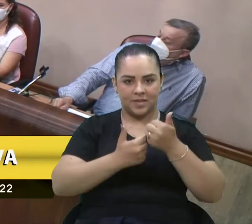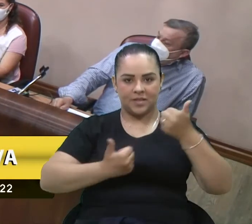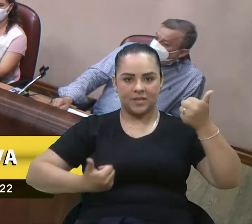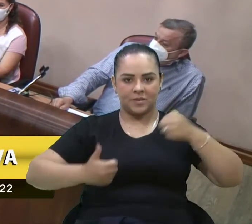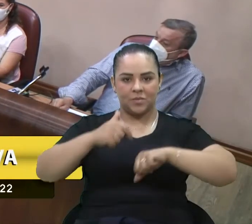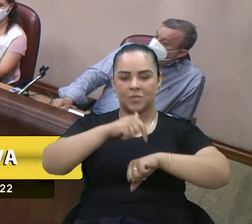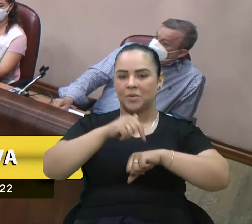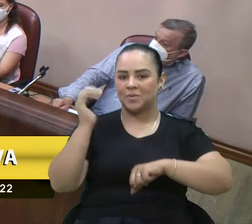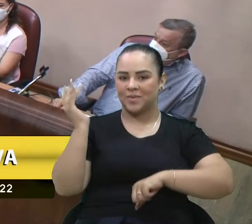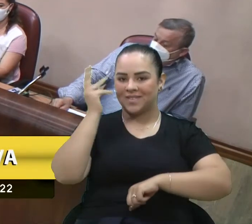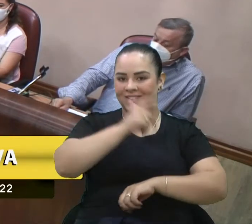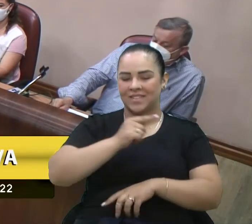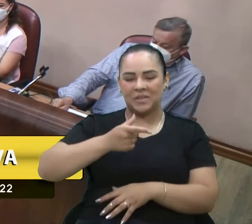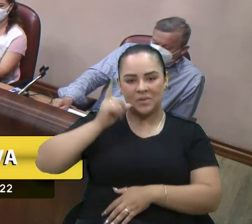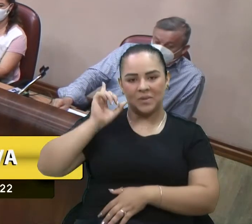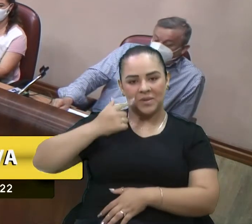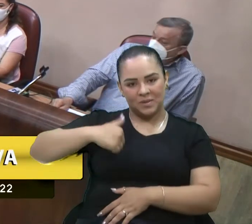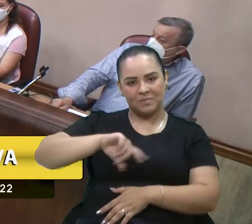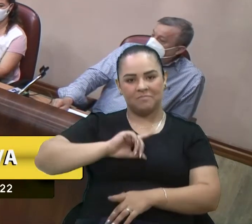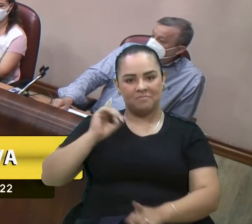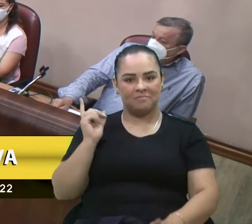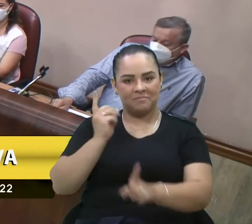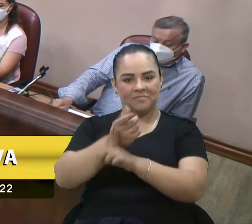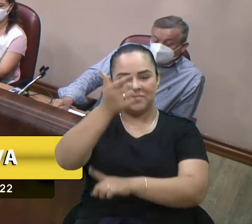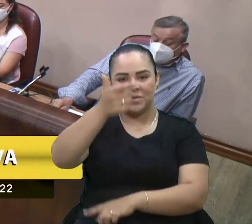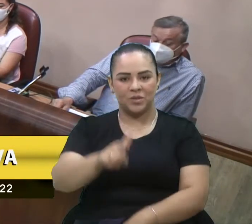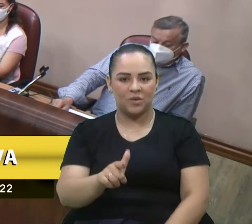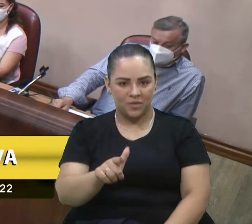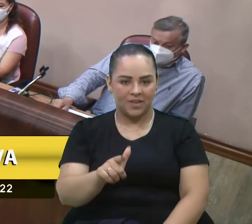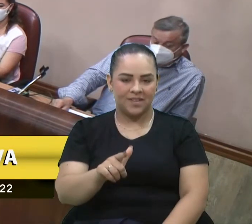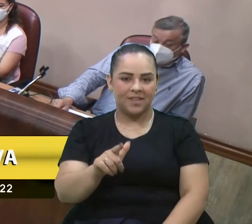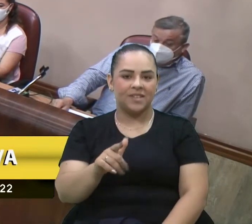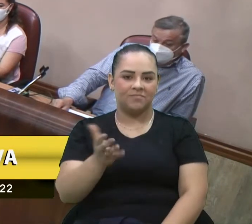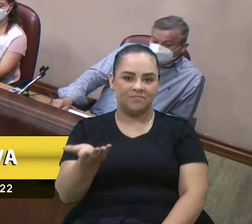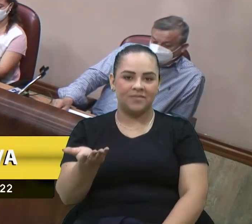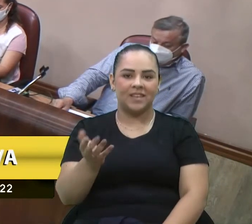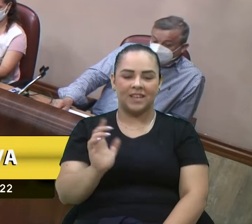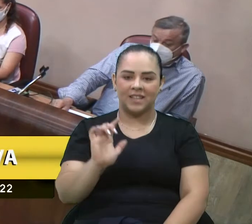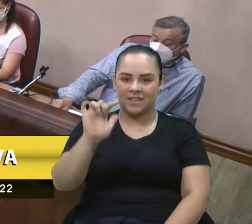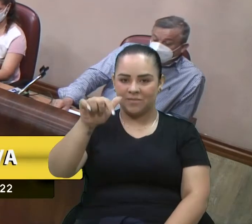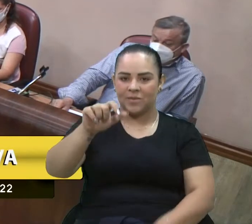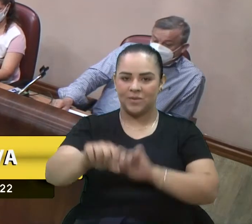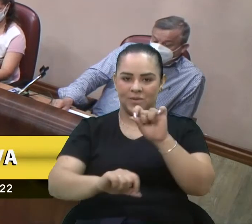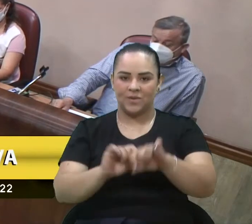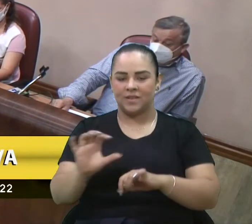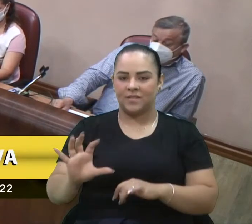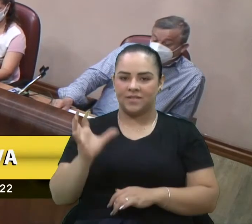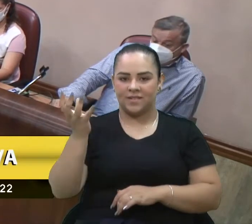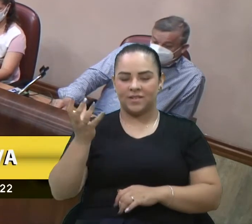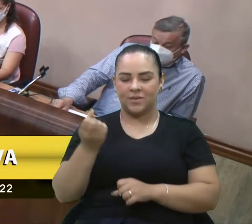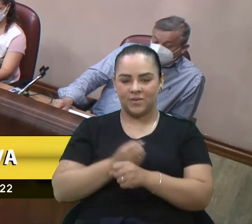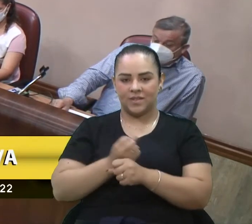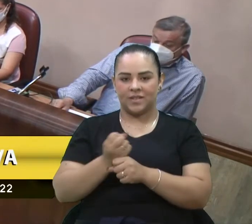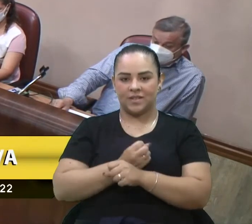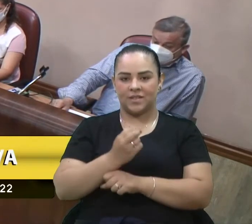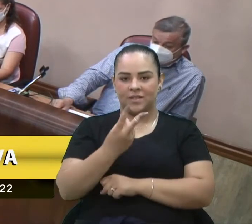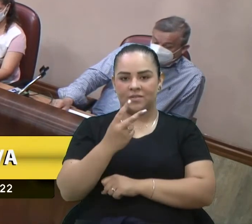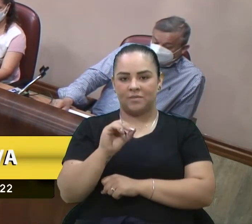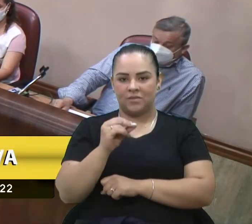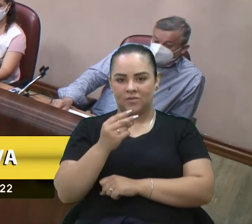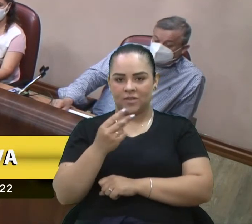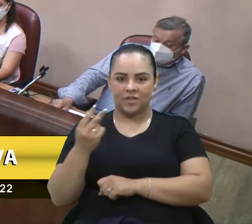bonito ontem. Nós nos reencontrarmos aí depois da passagem do ano de 2022.